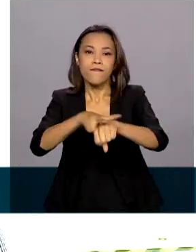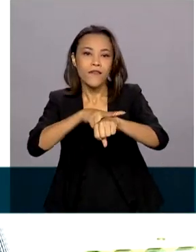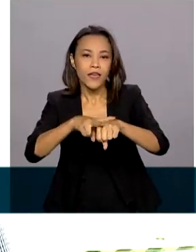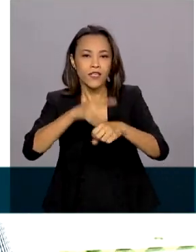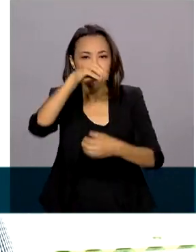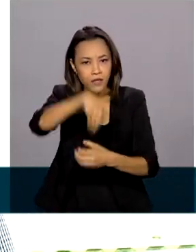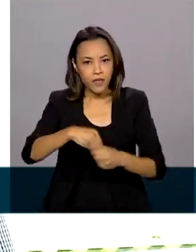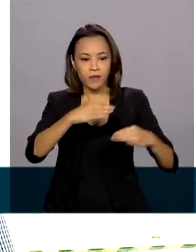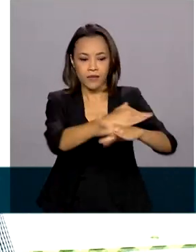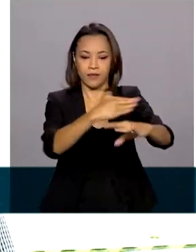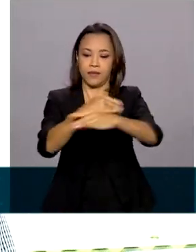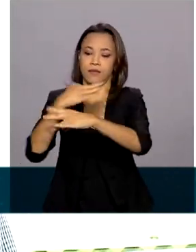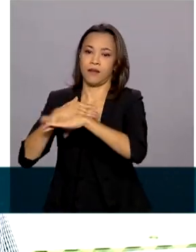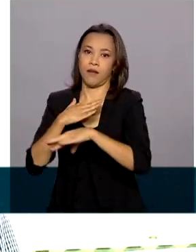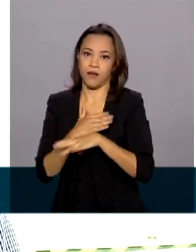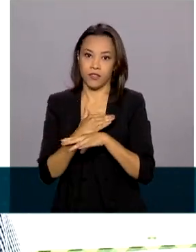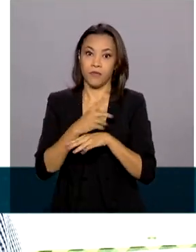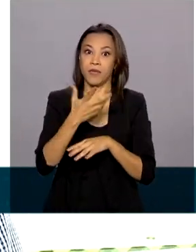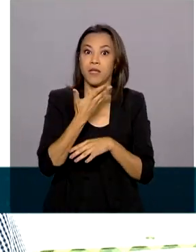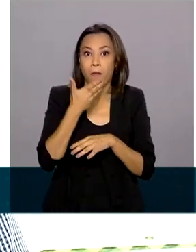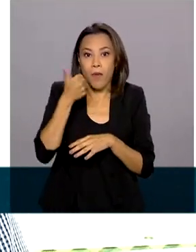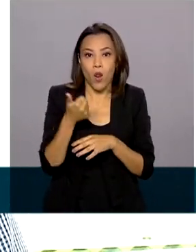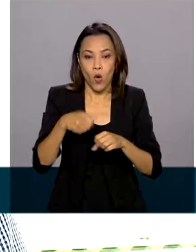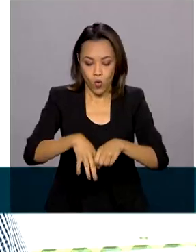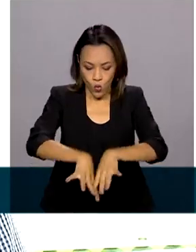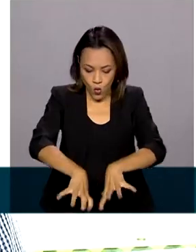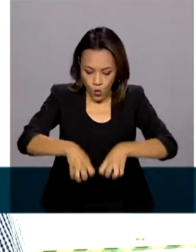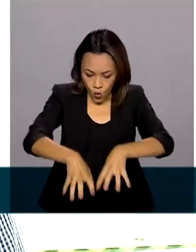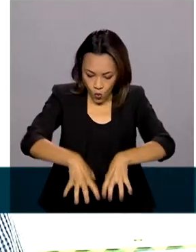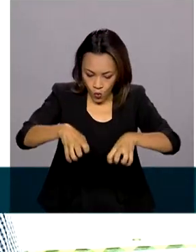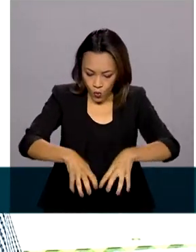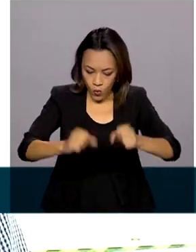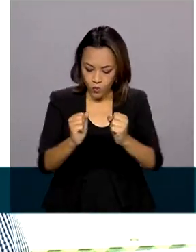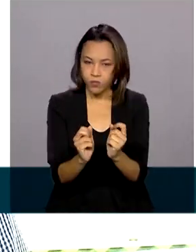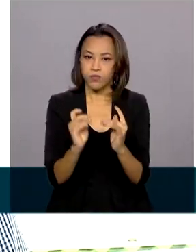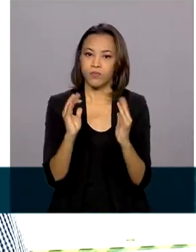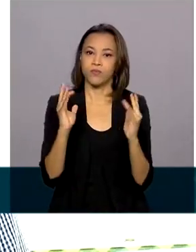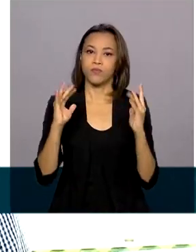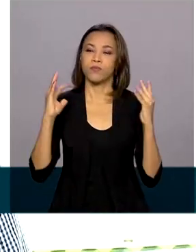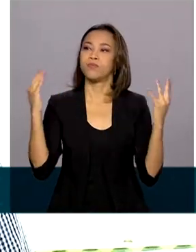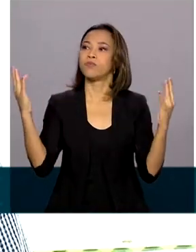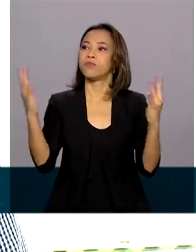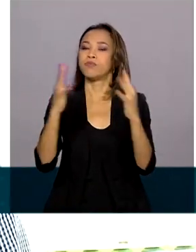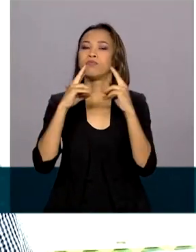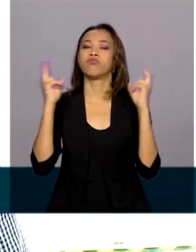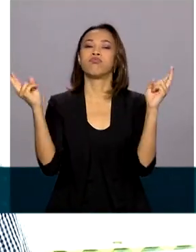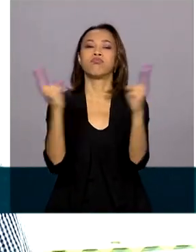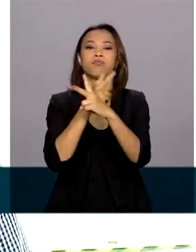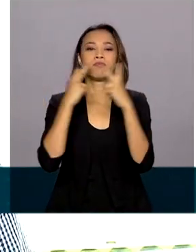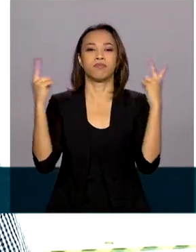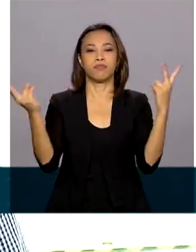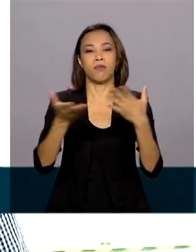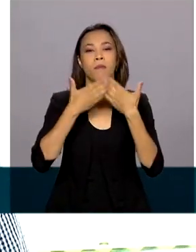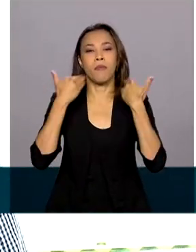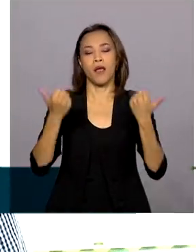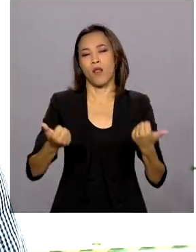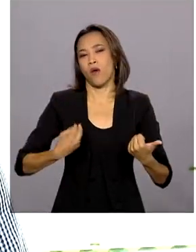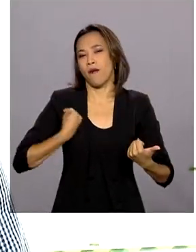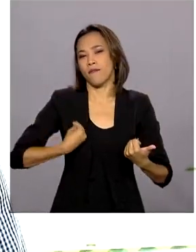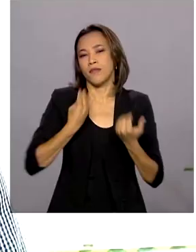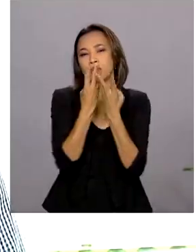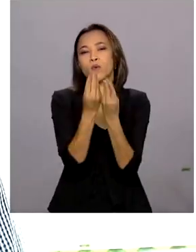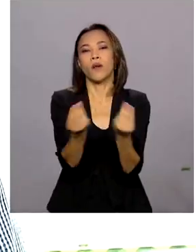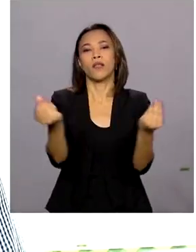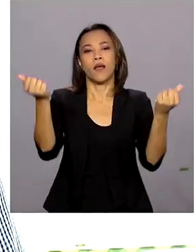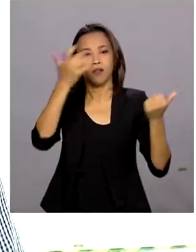necessário para você ter maior permeabilidade do solo, ajuda também na questão de sensação e temperatura, melhora a qualidade de vida das pessoas